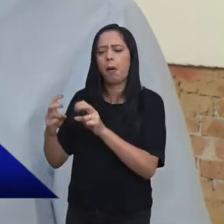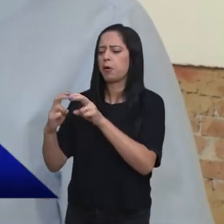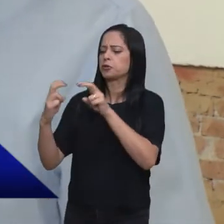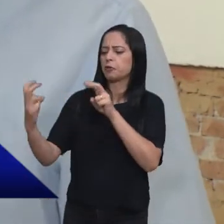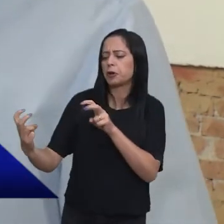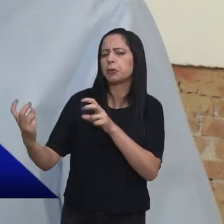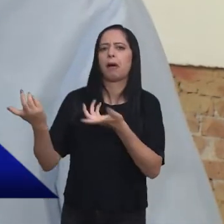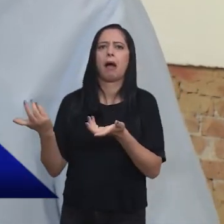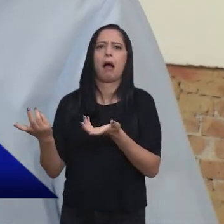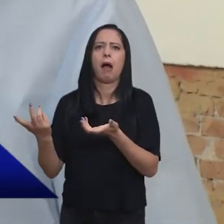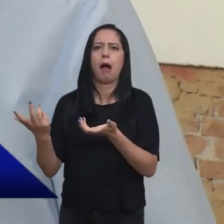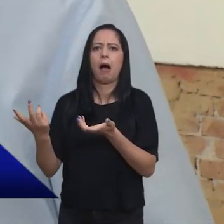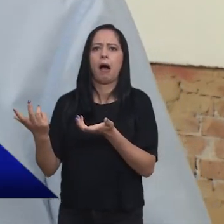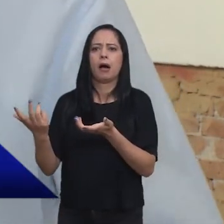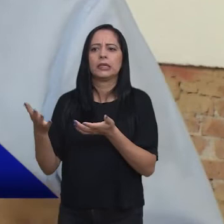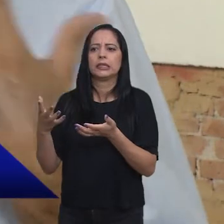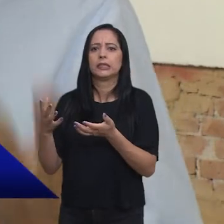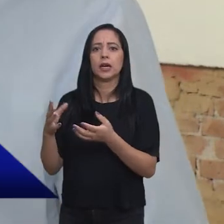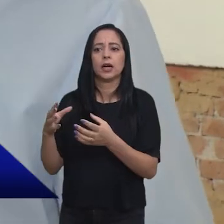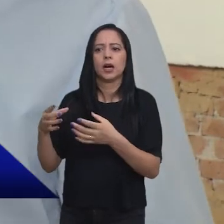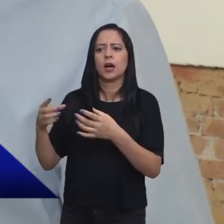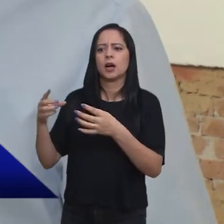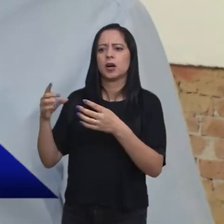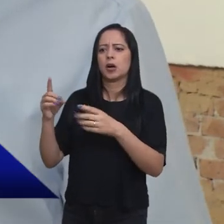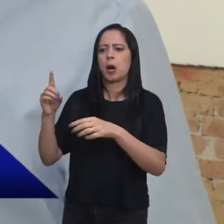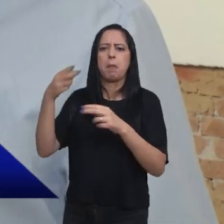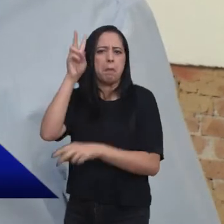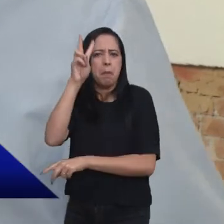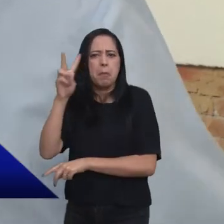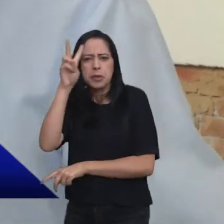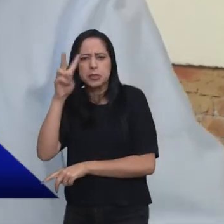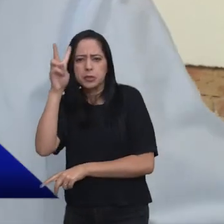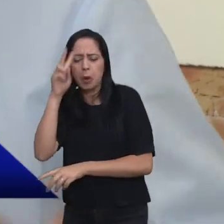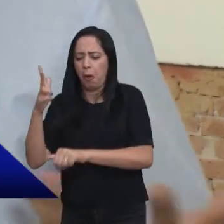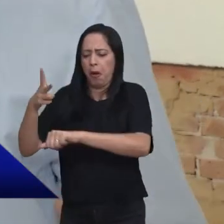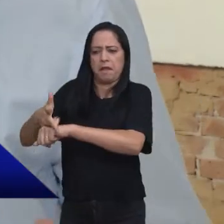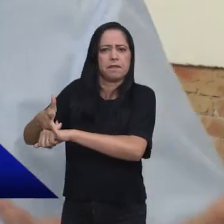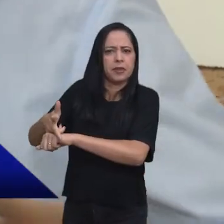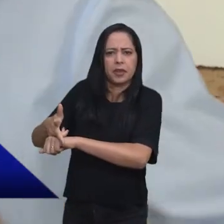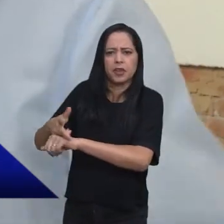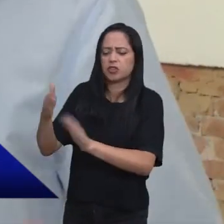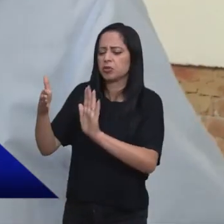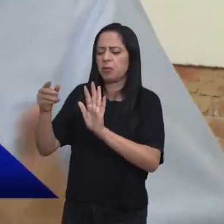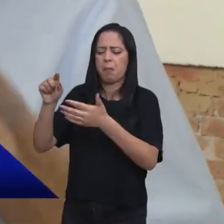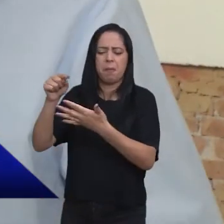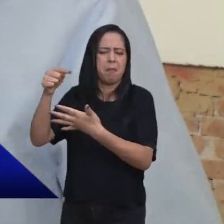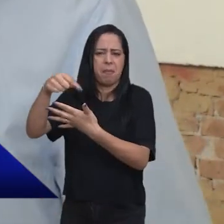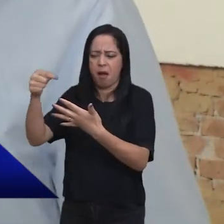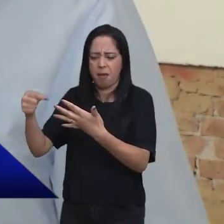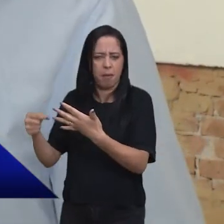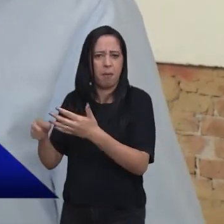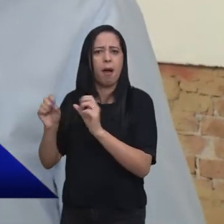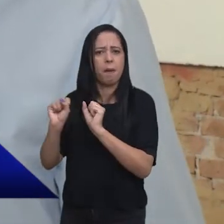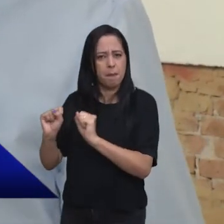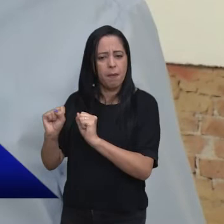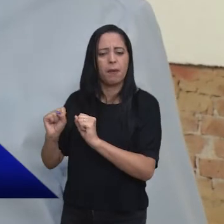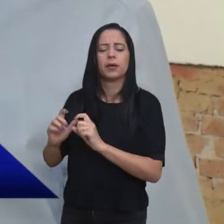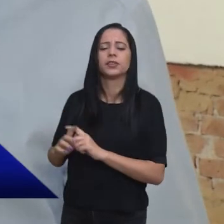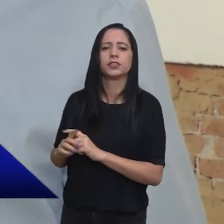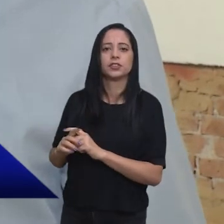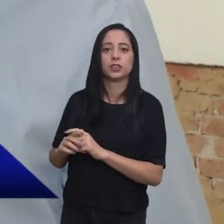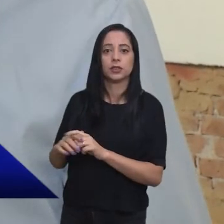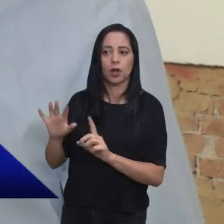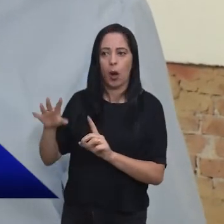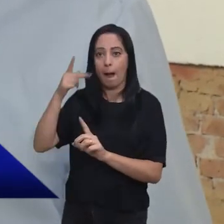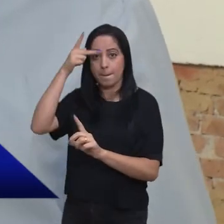pode ser uma apresentação, um mini doc, com propostas que vão compor a programação dentro da cidade. Então,